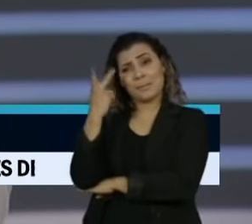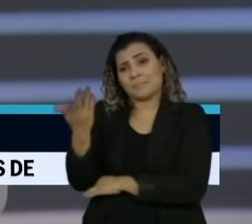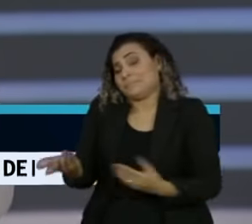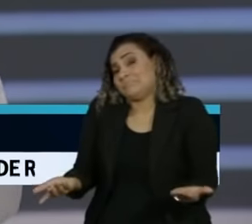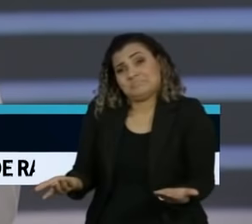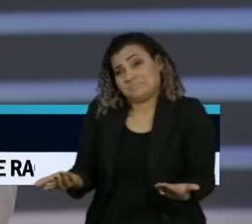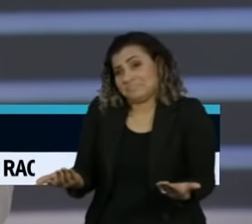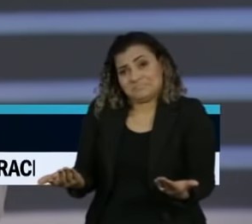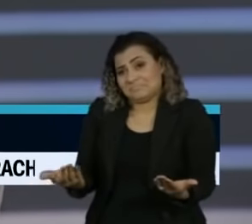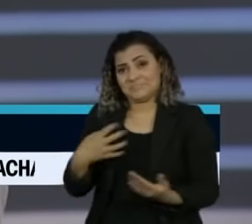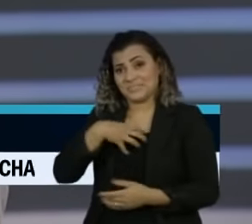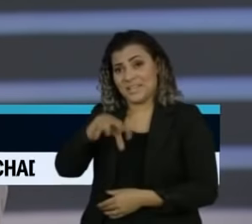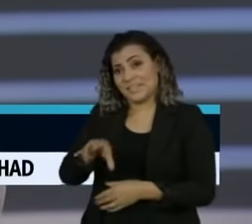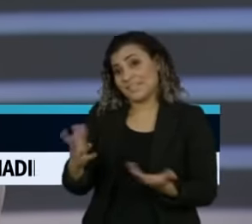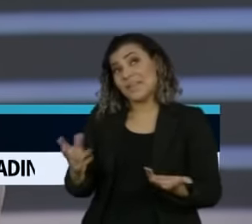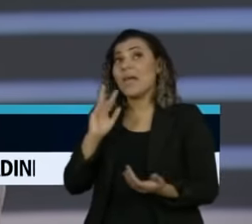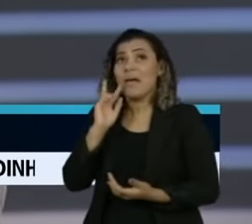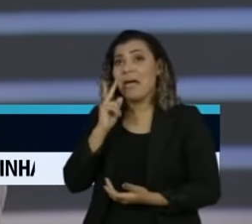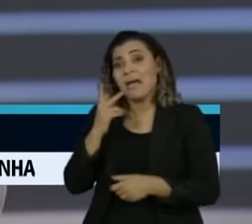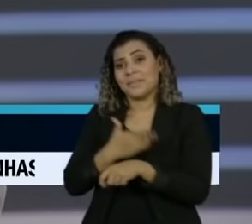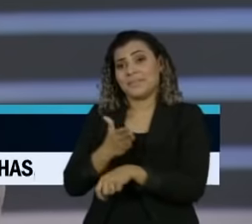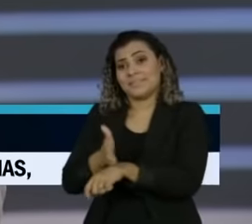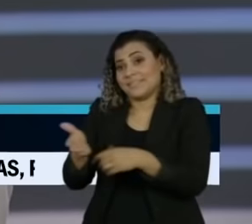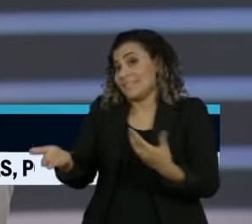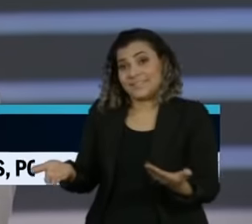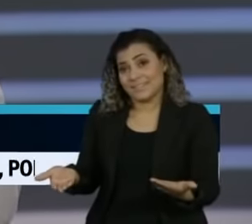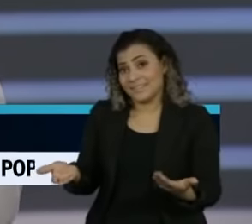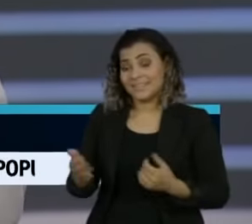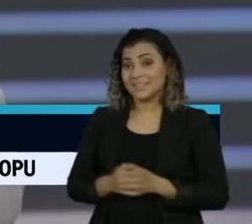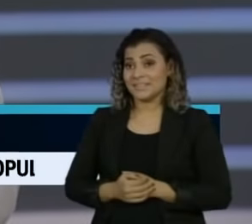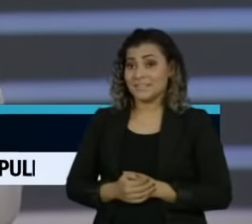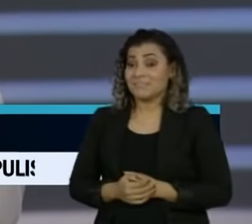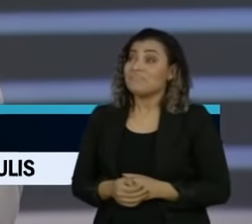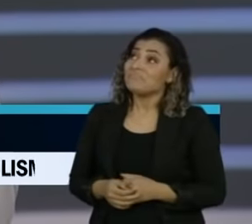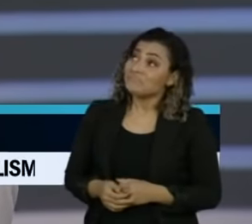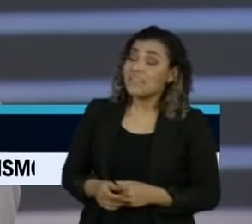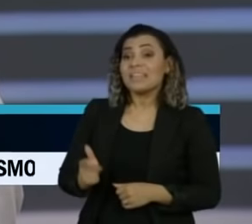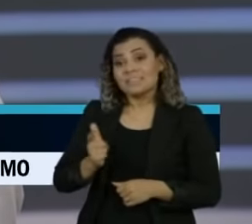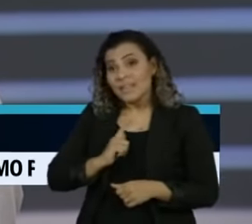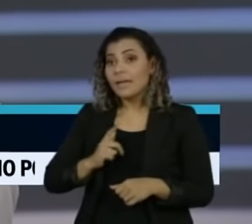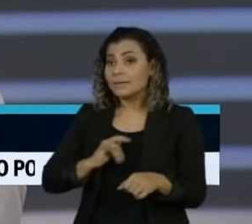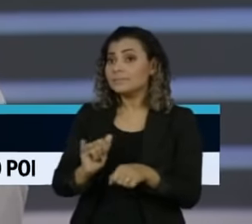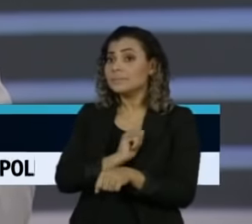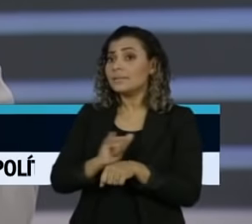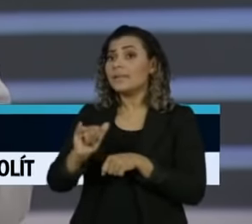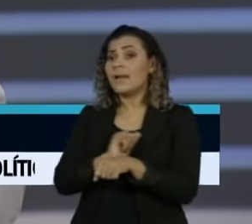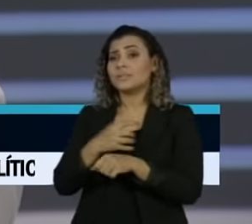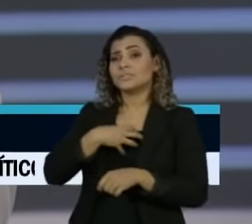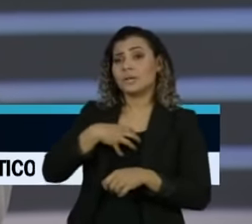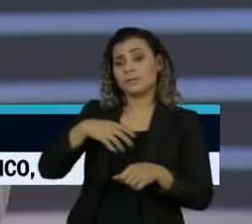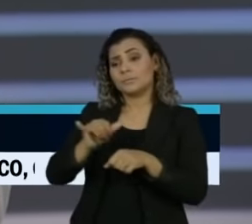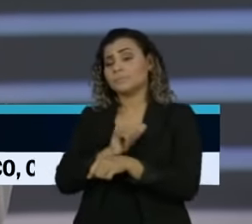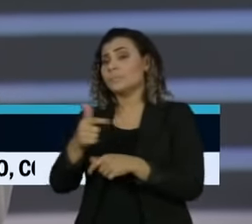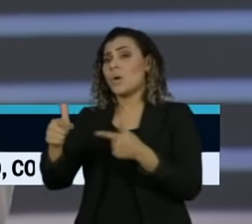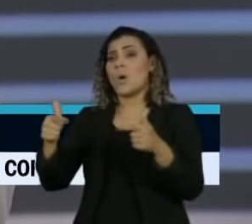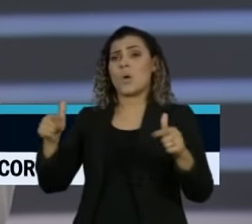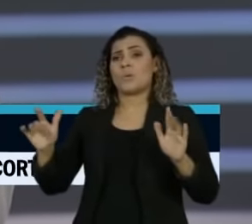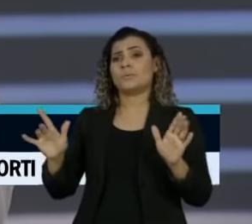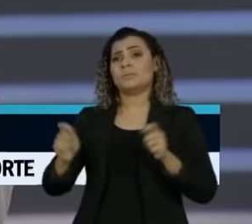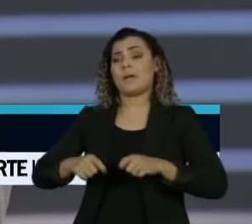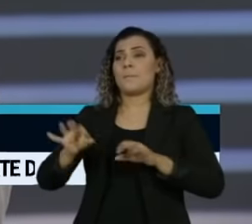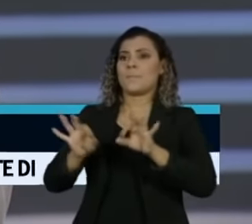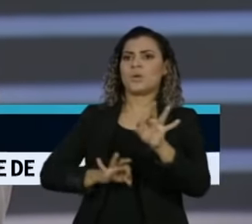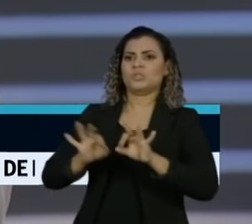em linha com o que ele diz e ele desdiz. Agora, o fato é que é o seguinte, tem meios, tem mecanismo e tem formas de fazer a estruturação de um